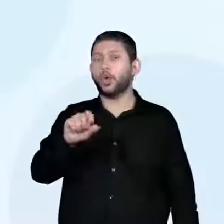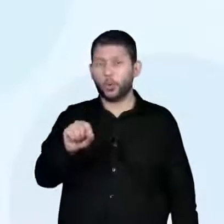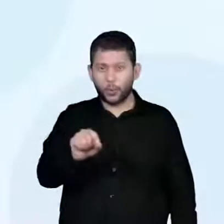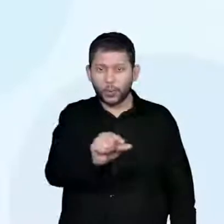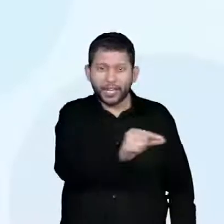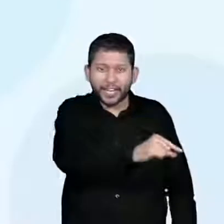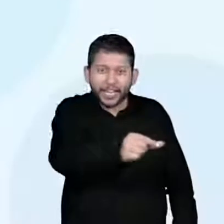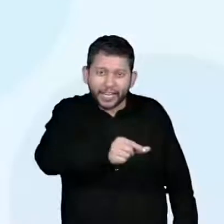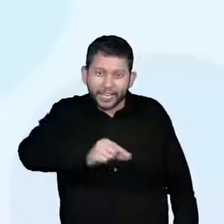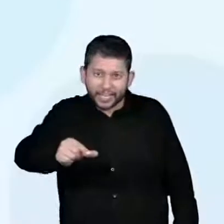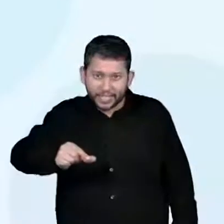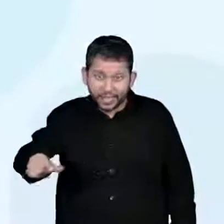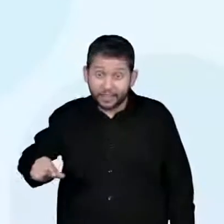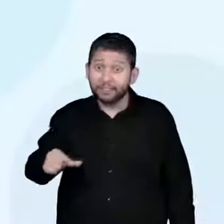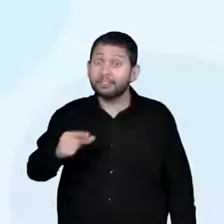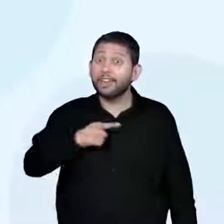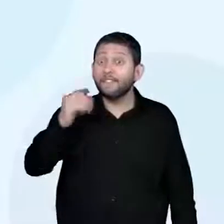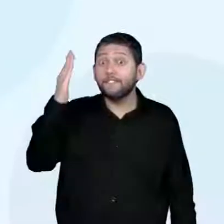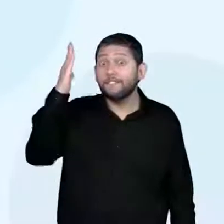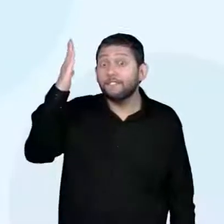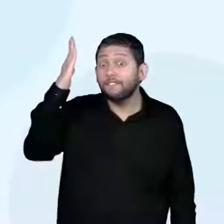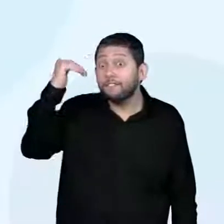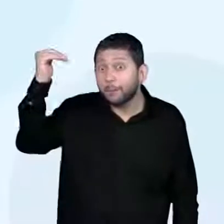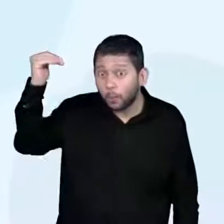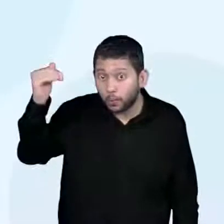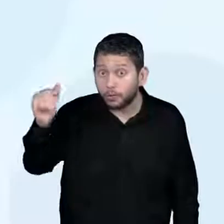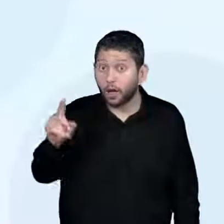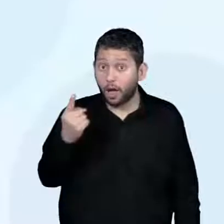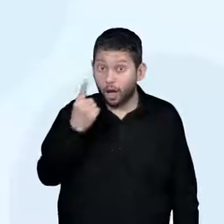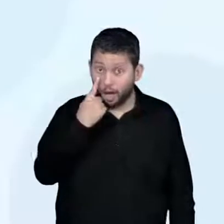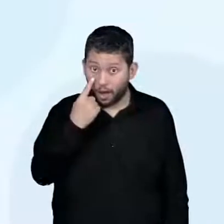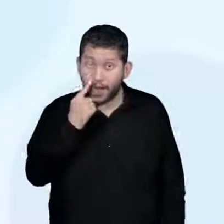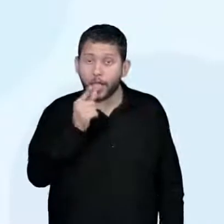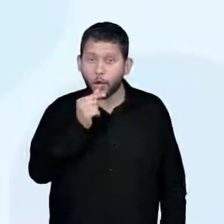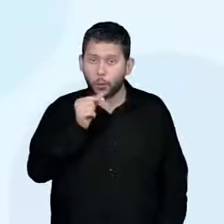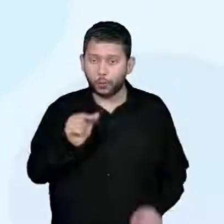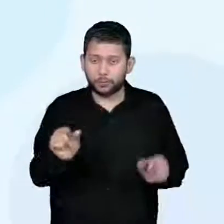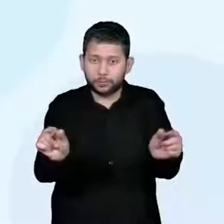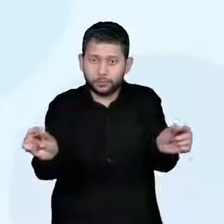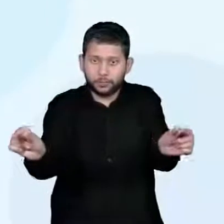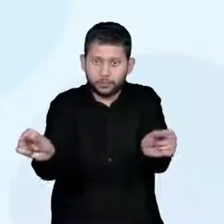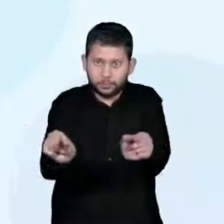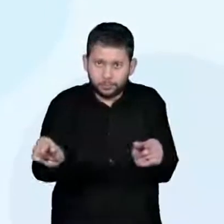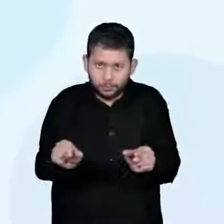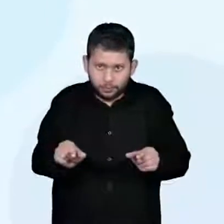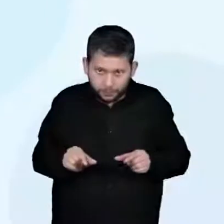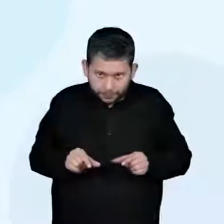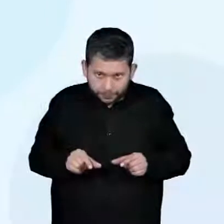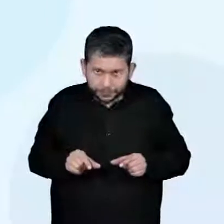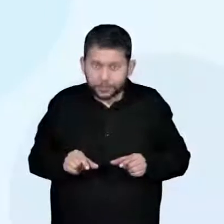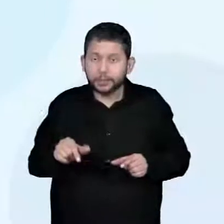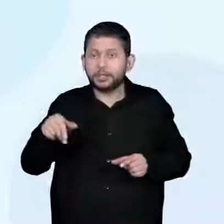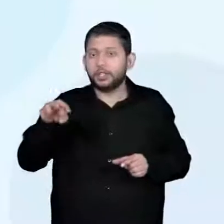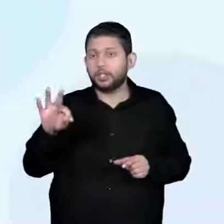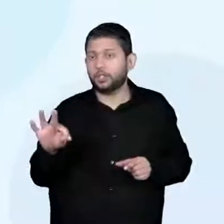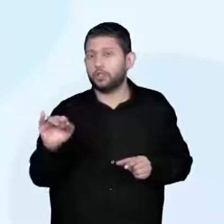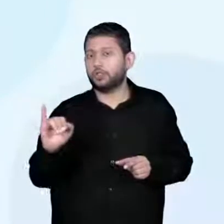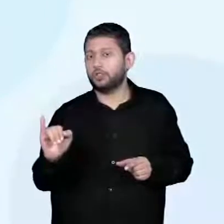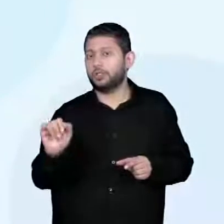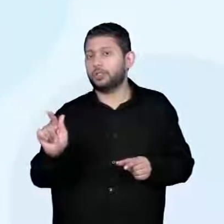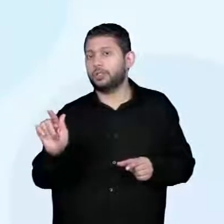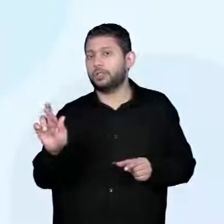tigre e Eufrates, na Mesopotâmia. Atualmente conhecida como Iraque.